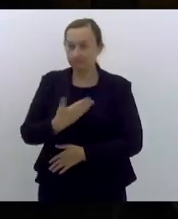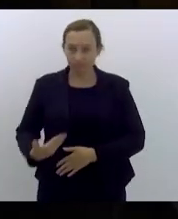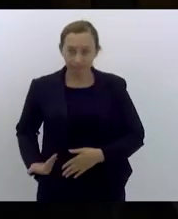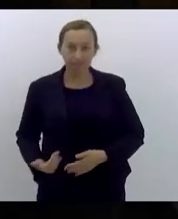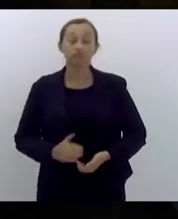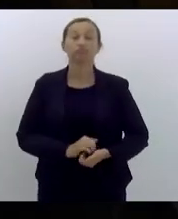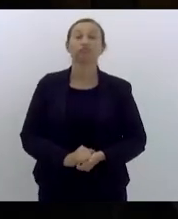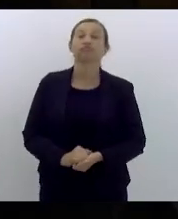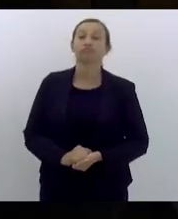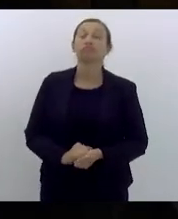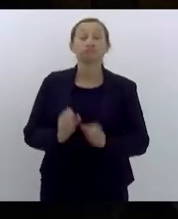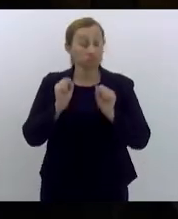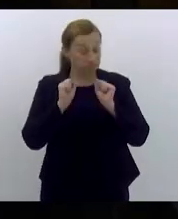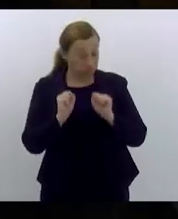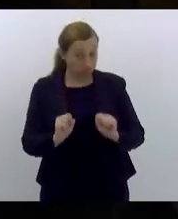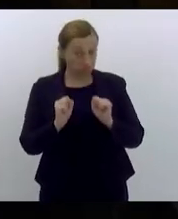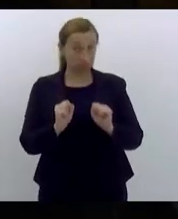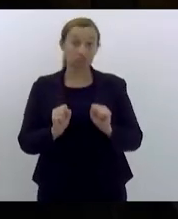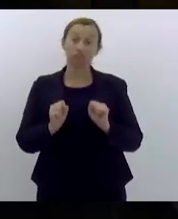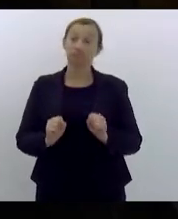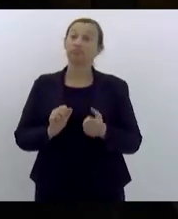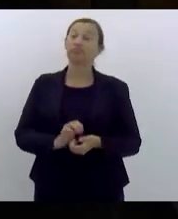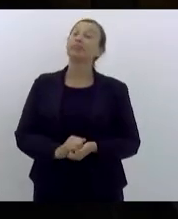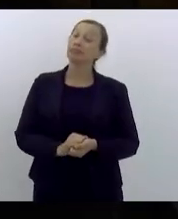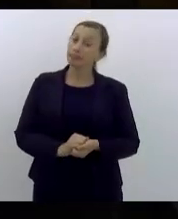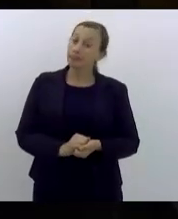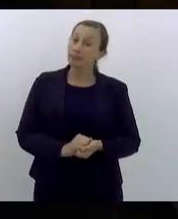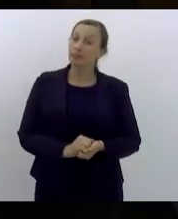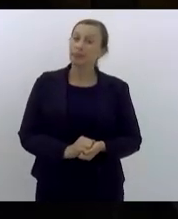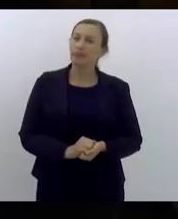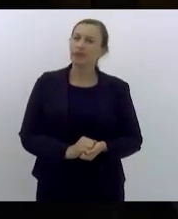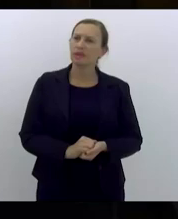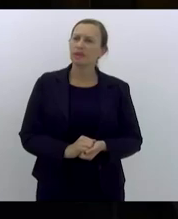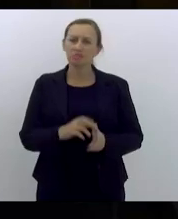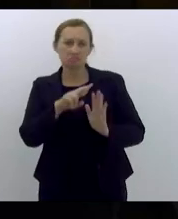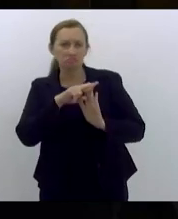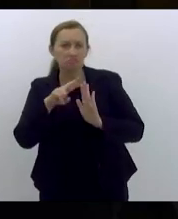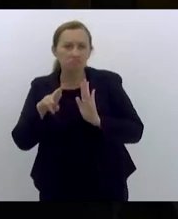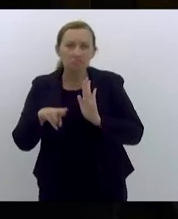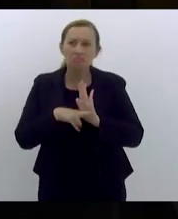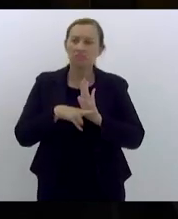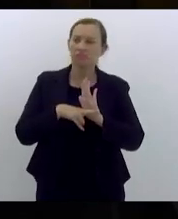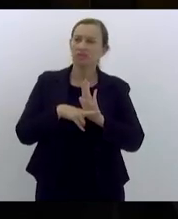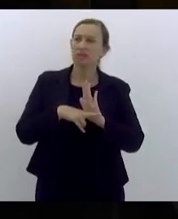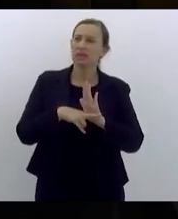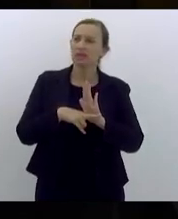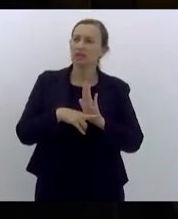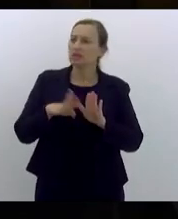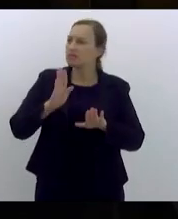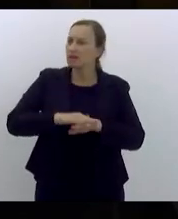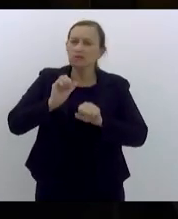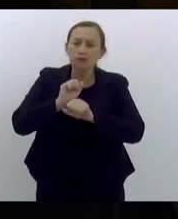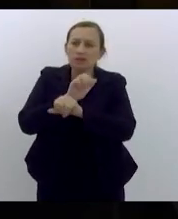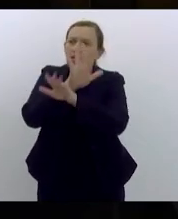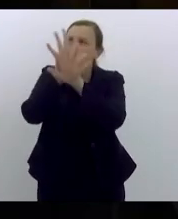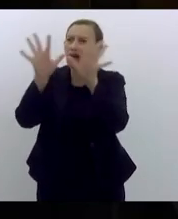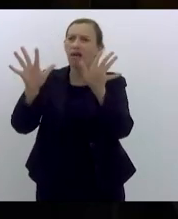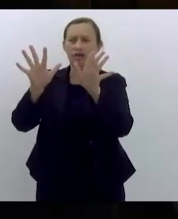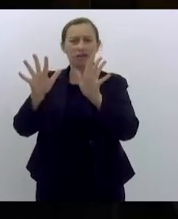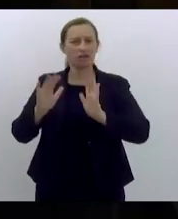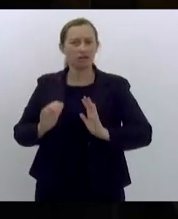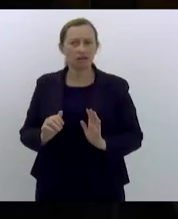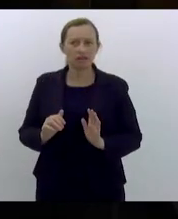para que possa estabelecer diretrizes mais nítidas sobre